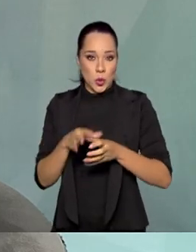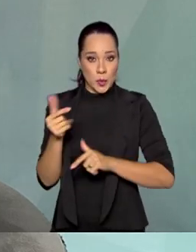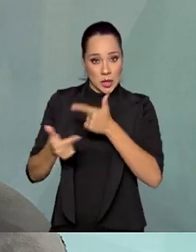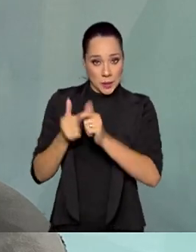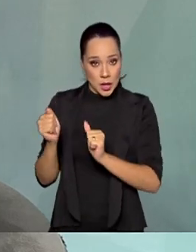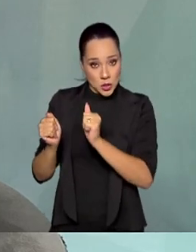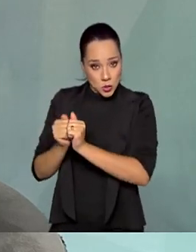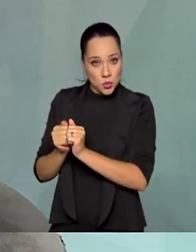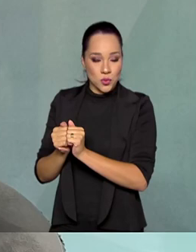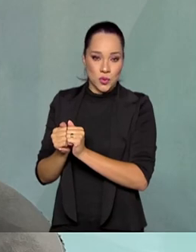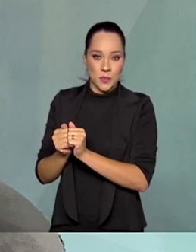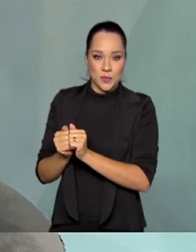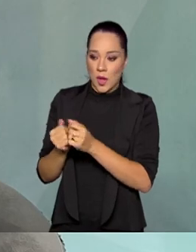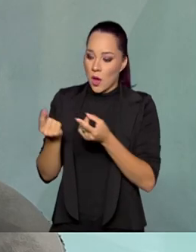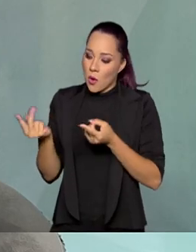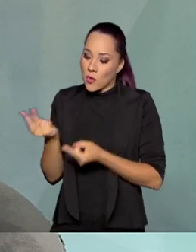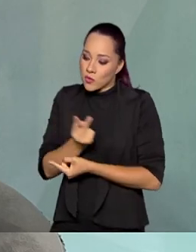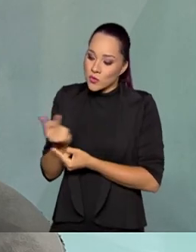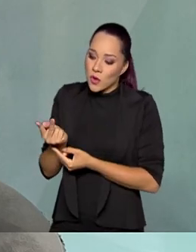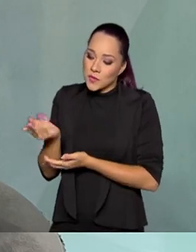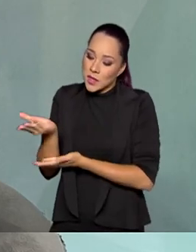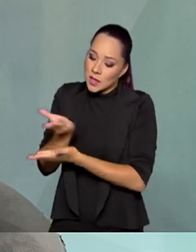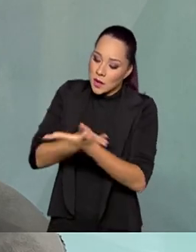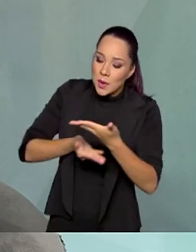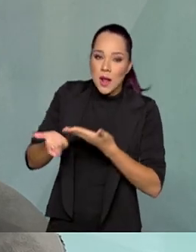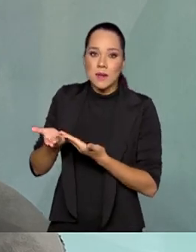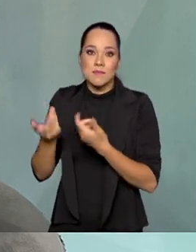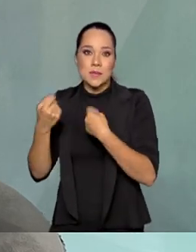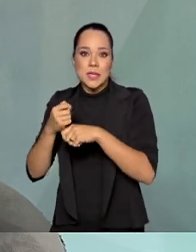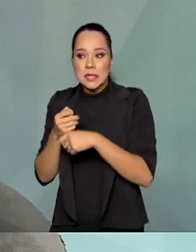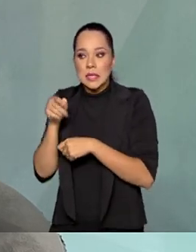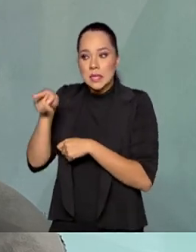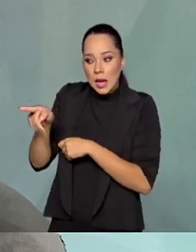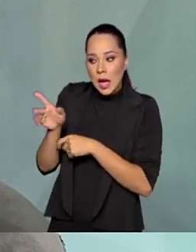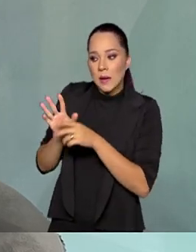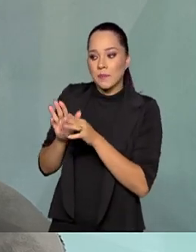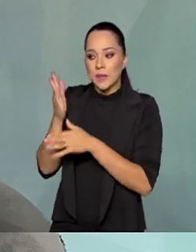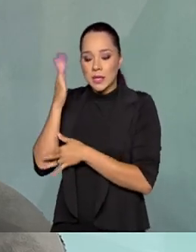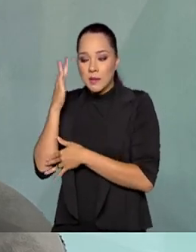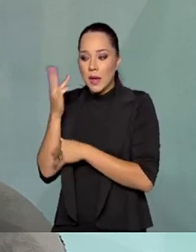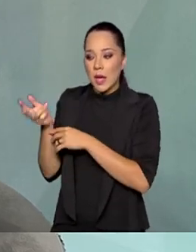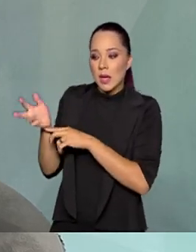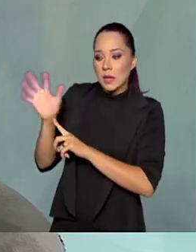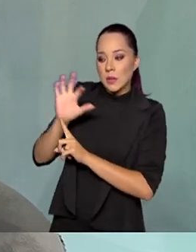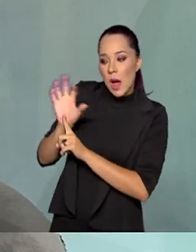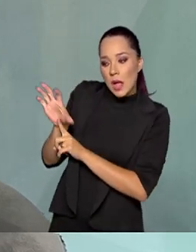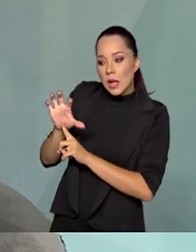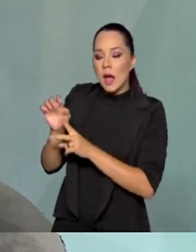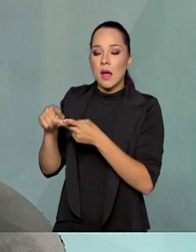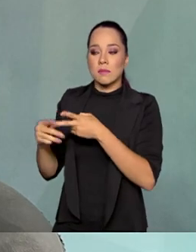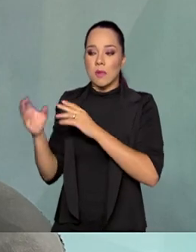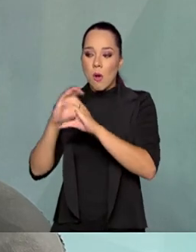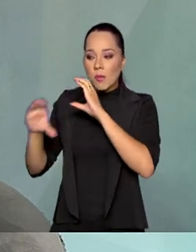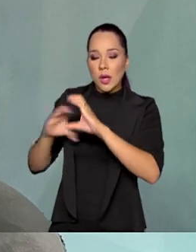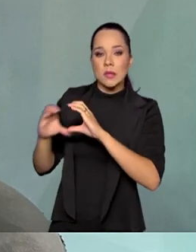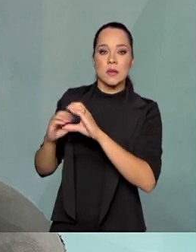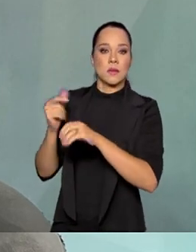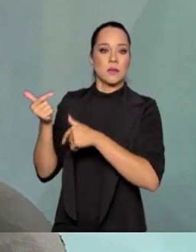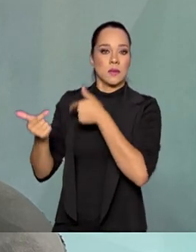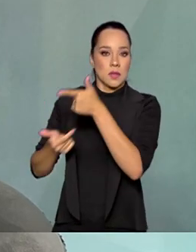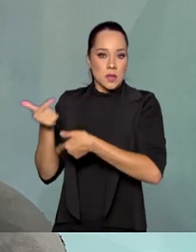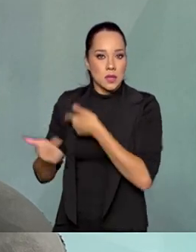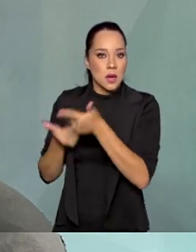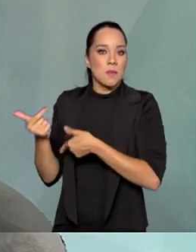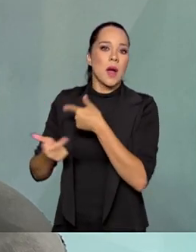conjunto, né? O operador que vai trabalhar em Alcântara, ele depende da telemetria, do radar, das comunicações, do serviço de